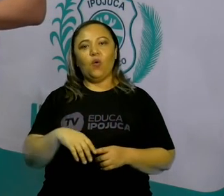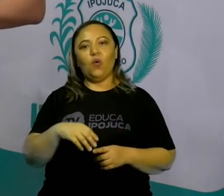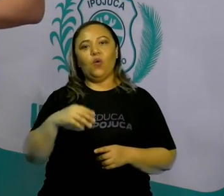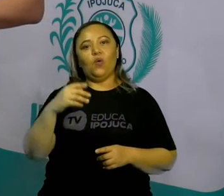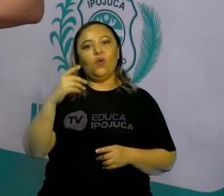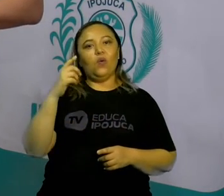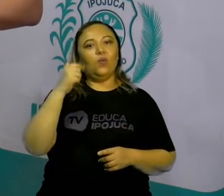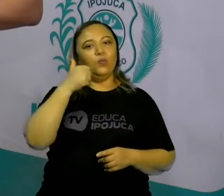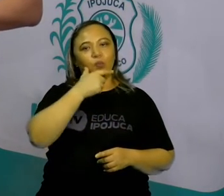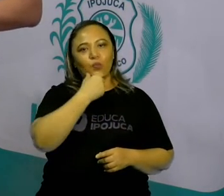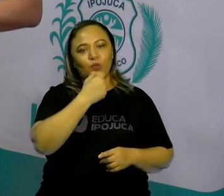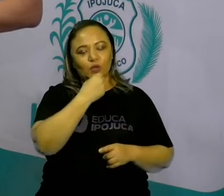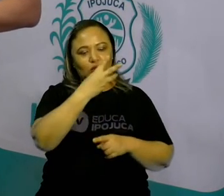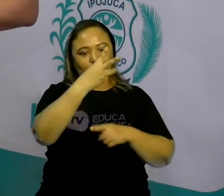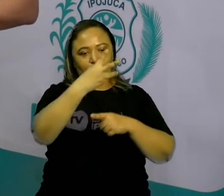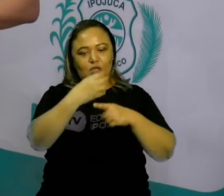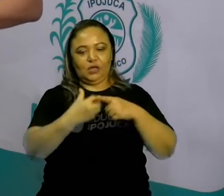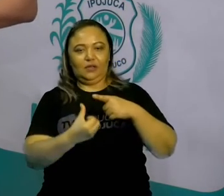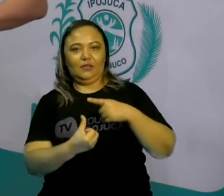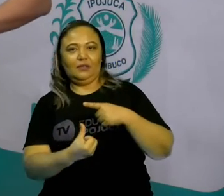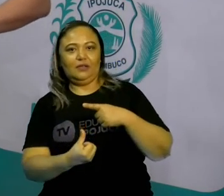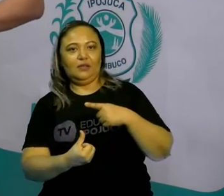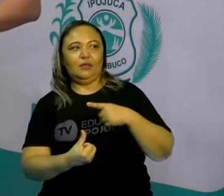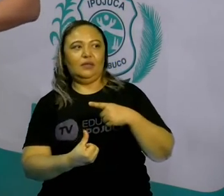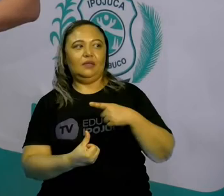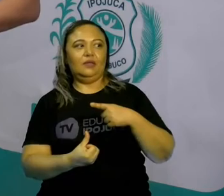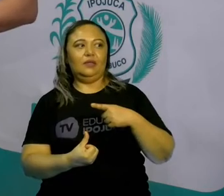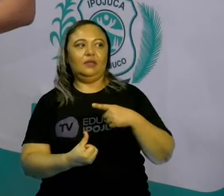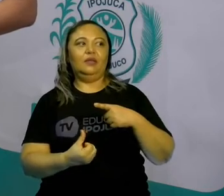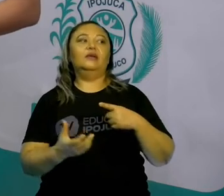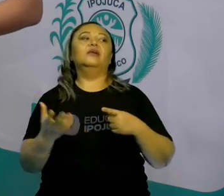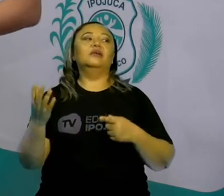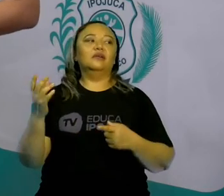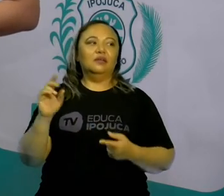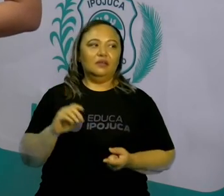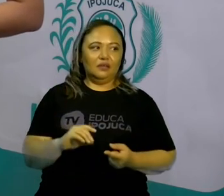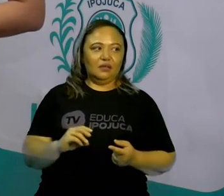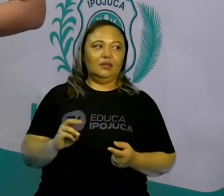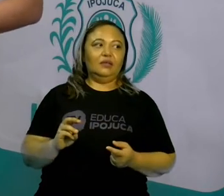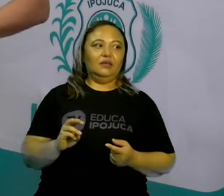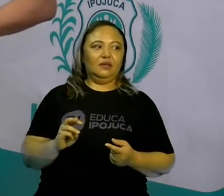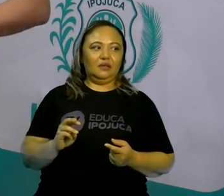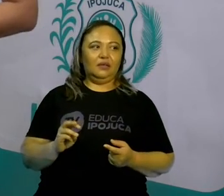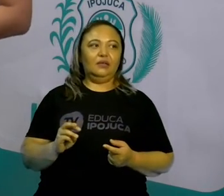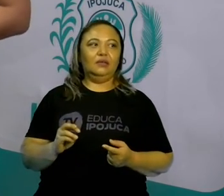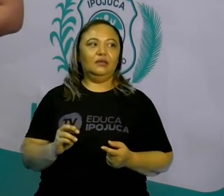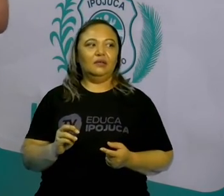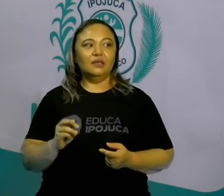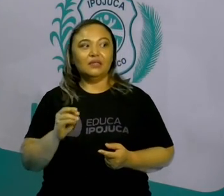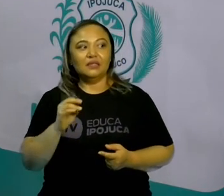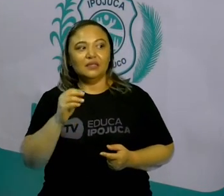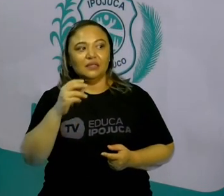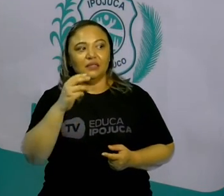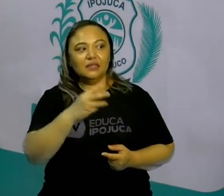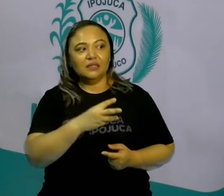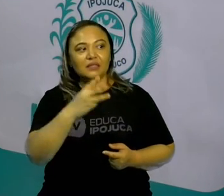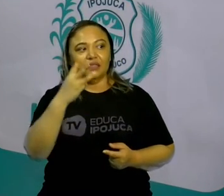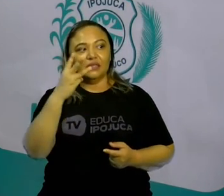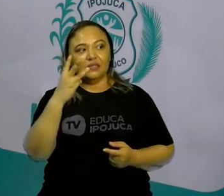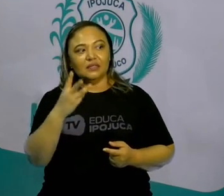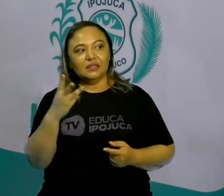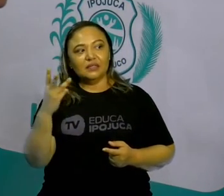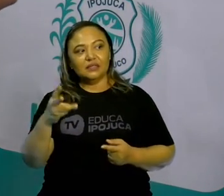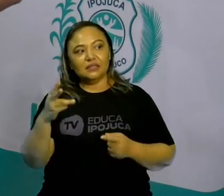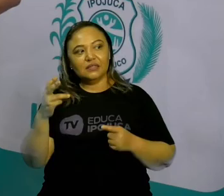chance. Três sextos. O Romeu está super rápido agora, viu? Pois é. Acertou, Romeu. Tem três bananas